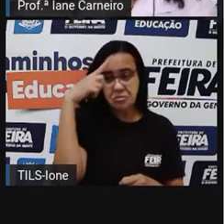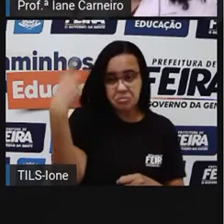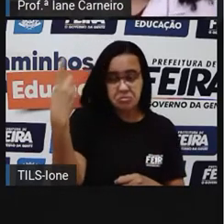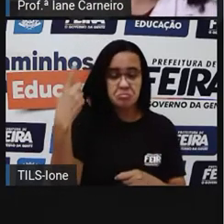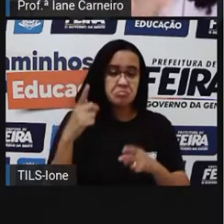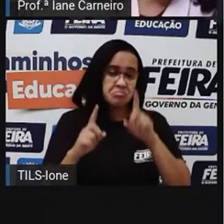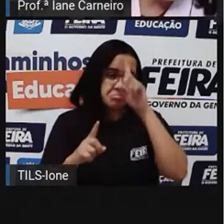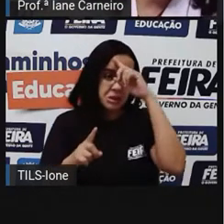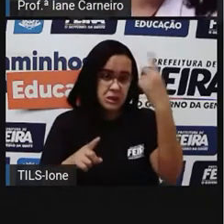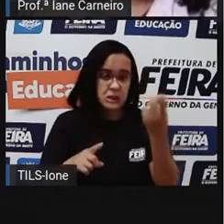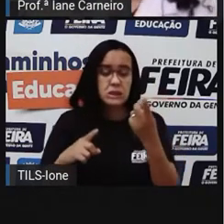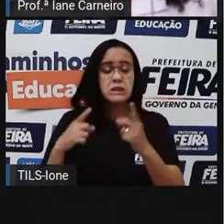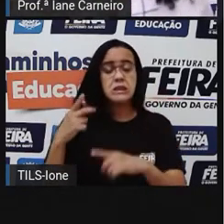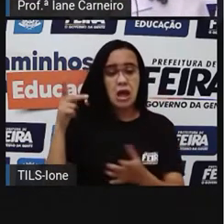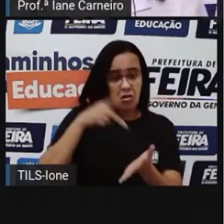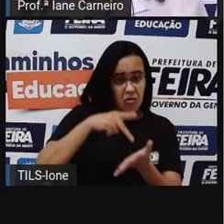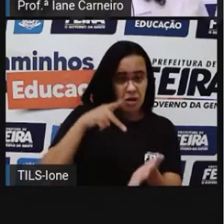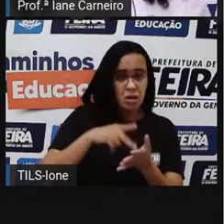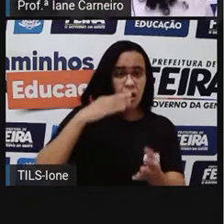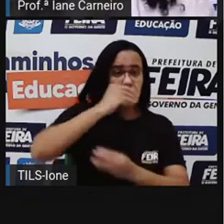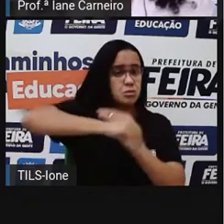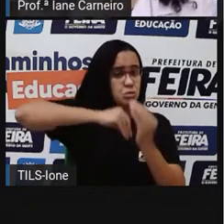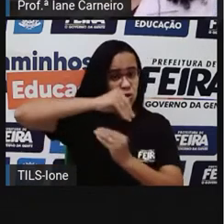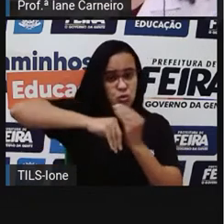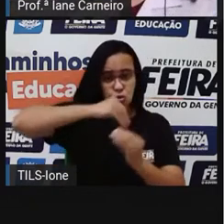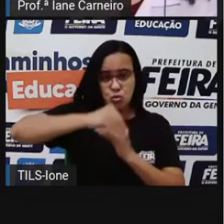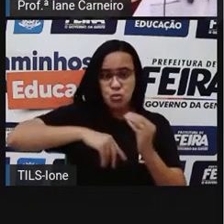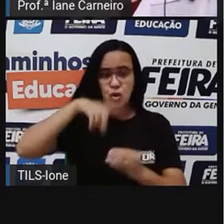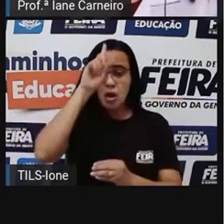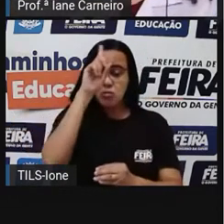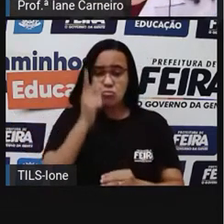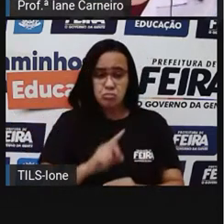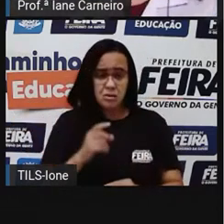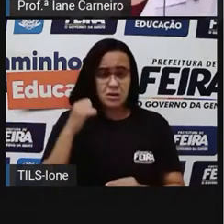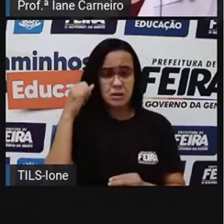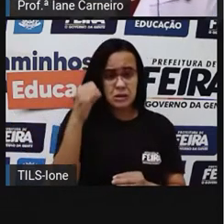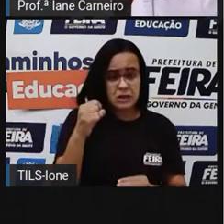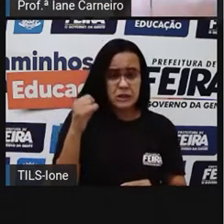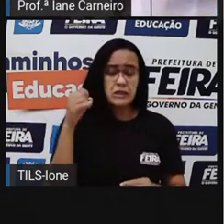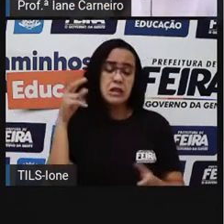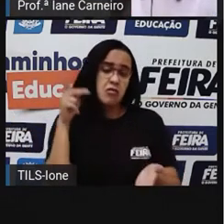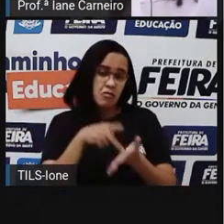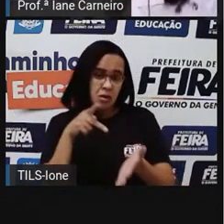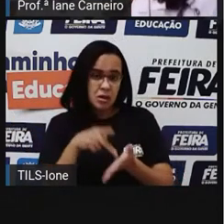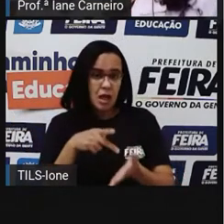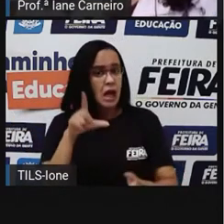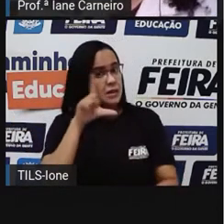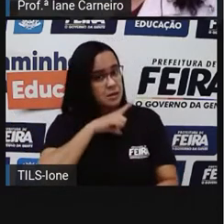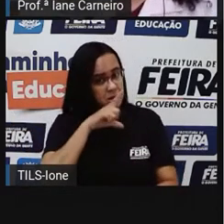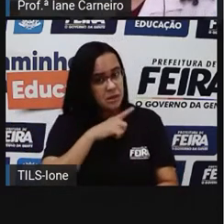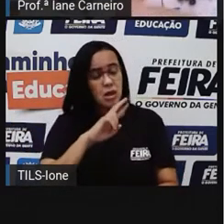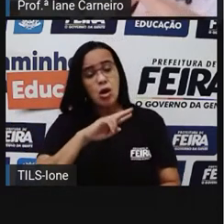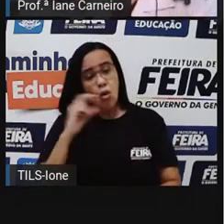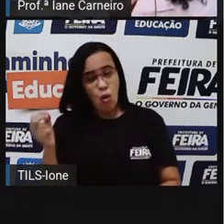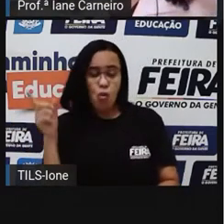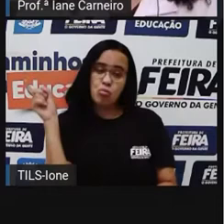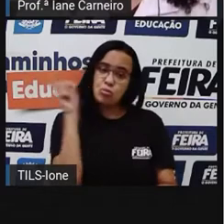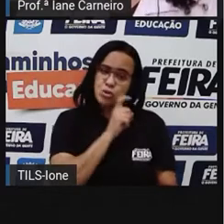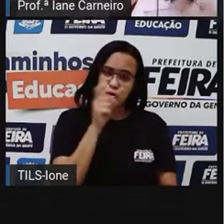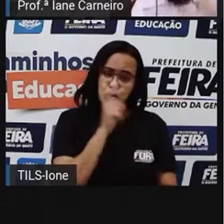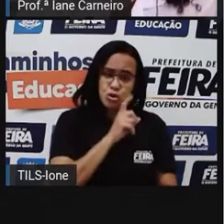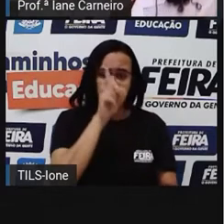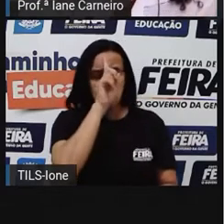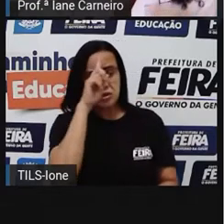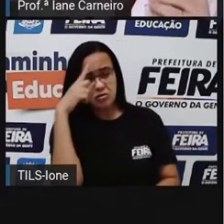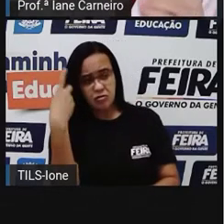sabe mais o que foi verdade, o que foi mentira, o que foi aumentado. Então, a gente não consegue